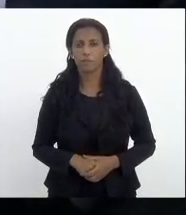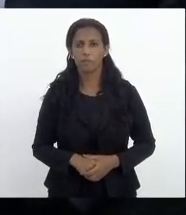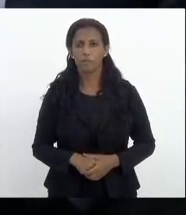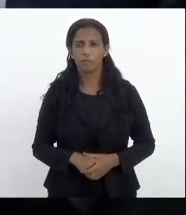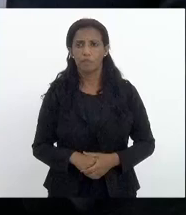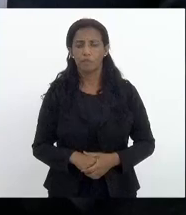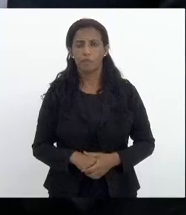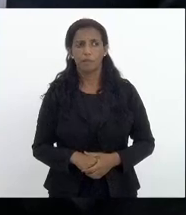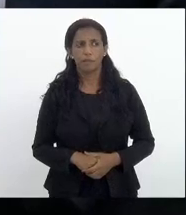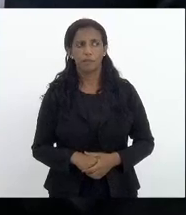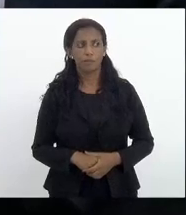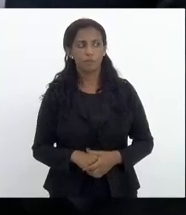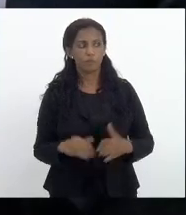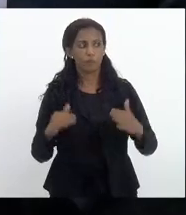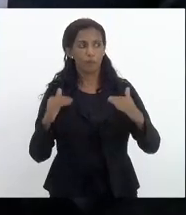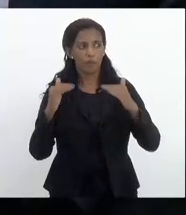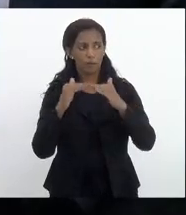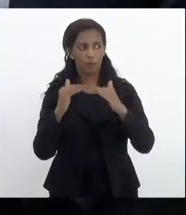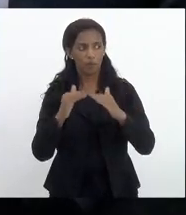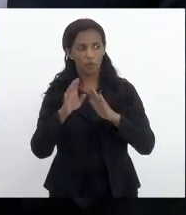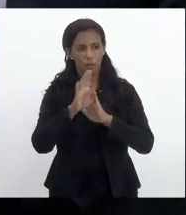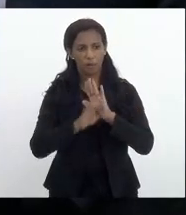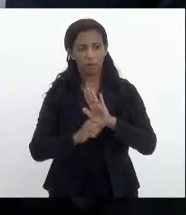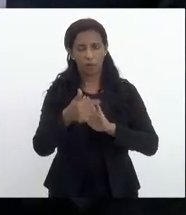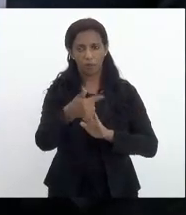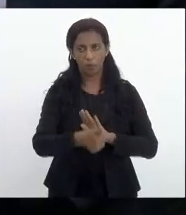não favorável a emenda 2